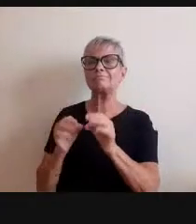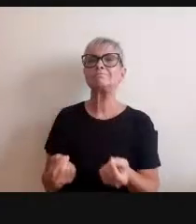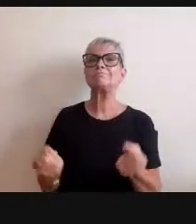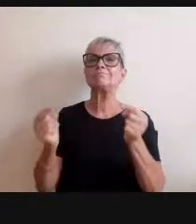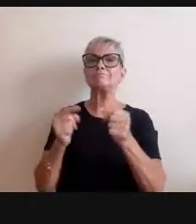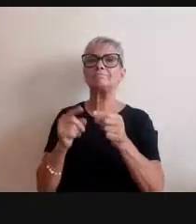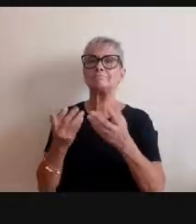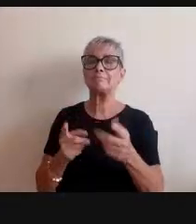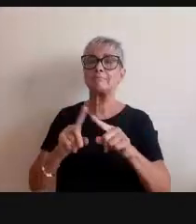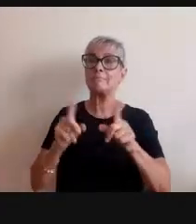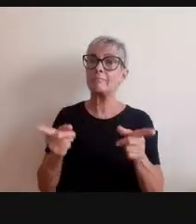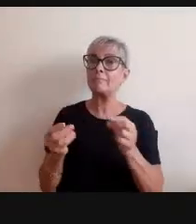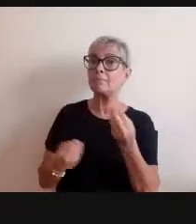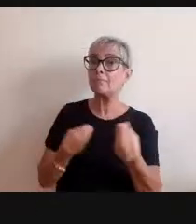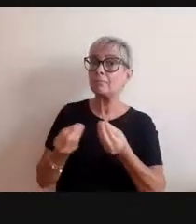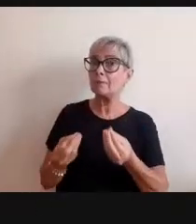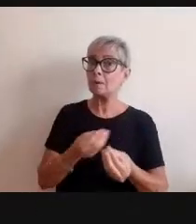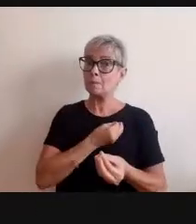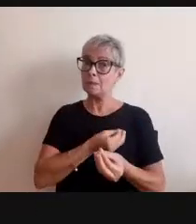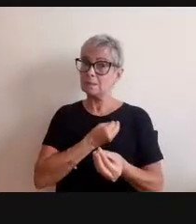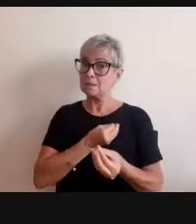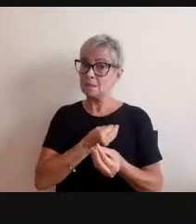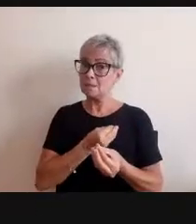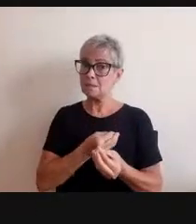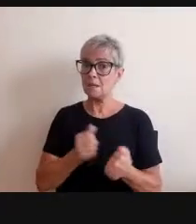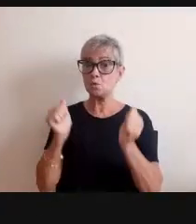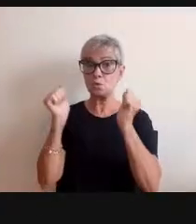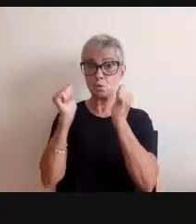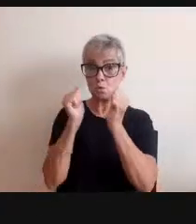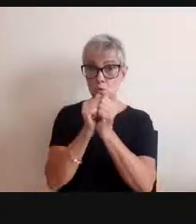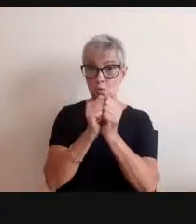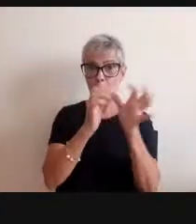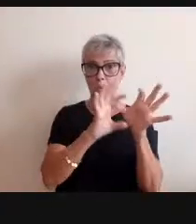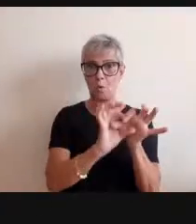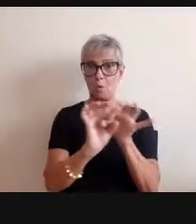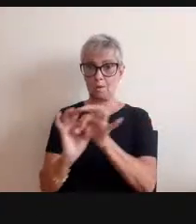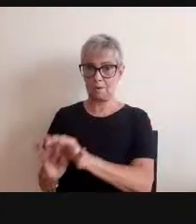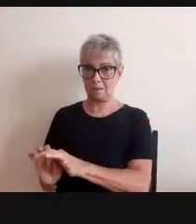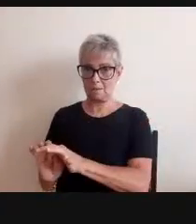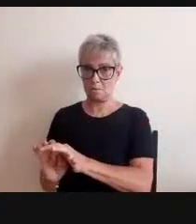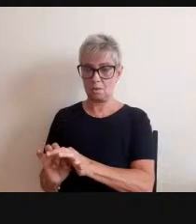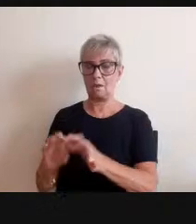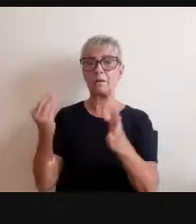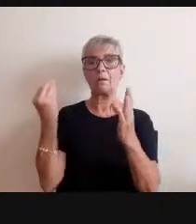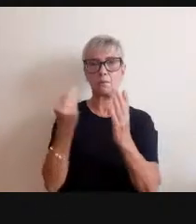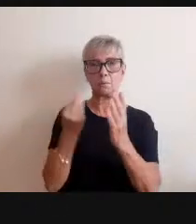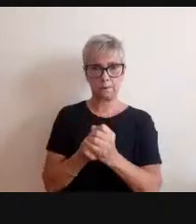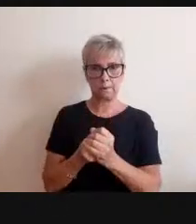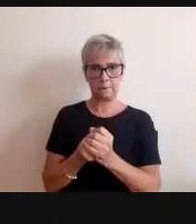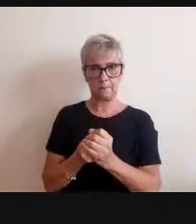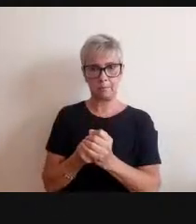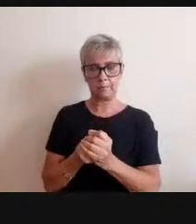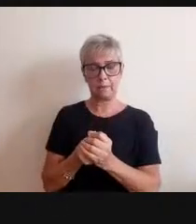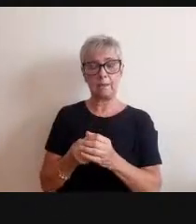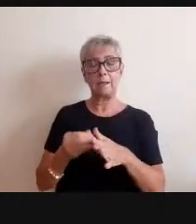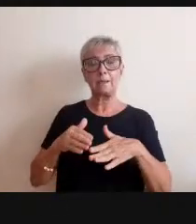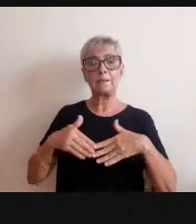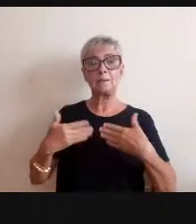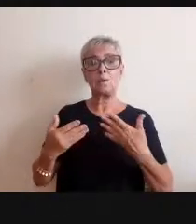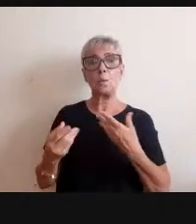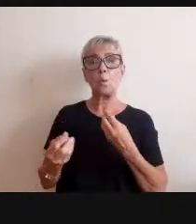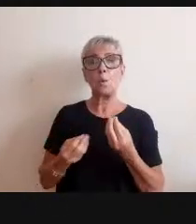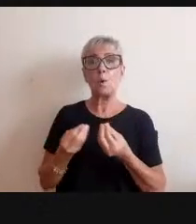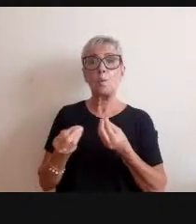mas que é uma presença que compõe aquele contexto, aquele contexto em que ela está inserida. De maneira desierarquizada,